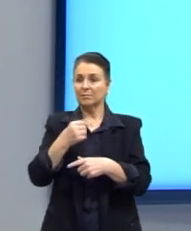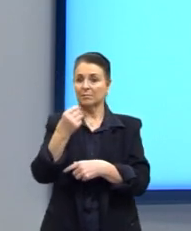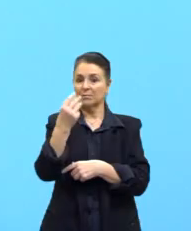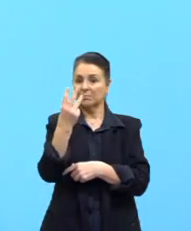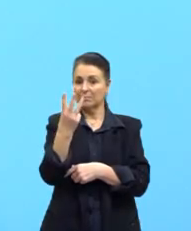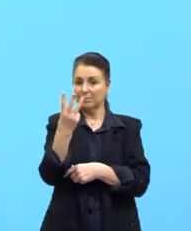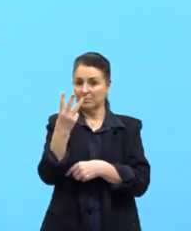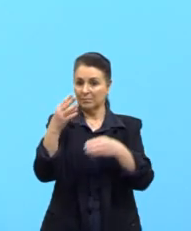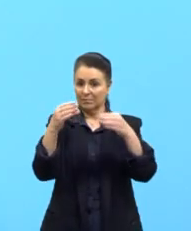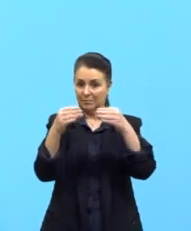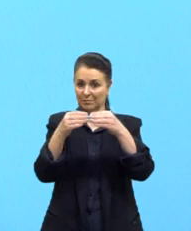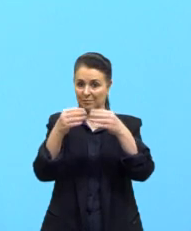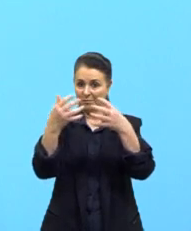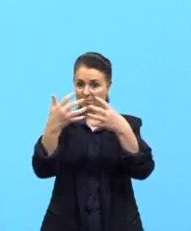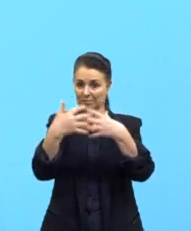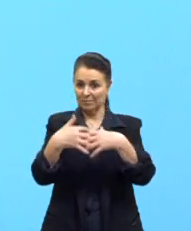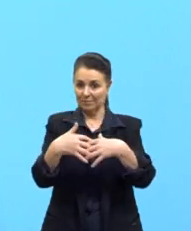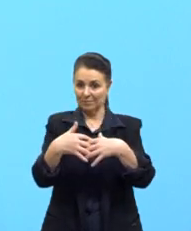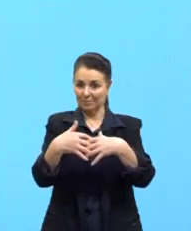grupos funcionais.